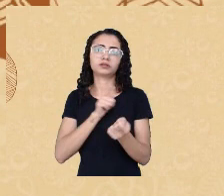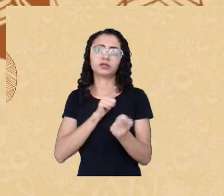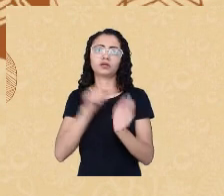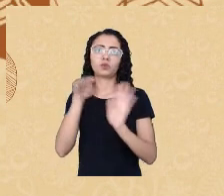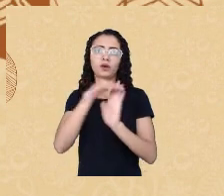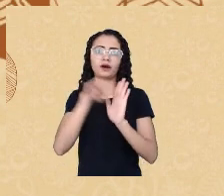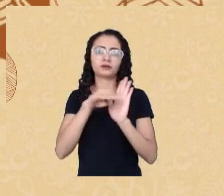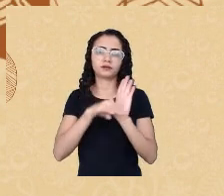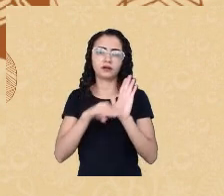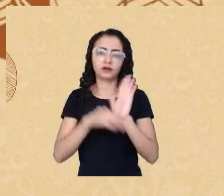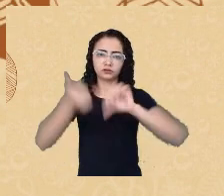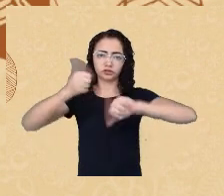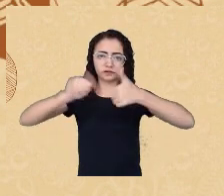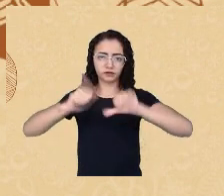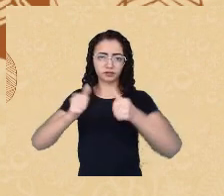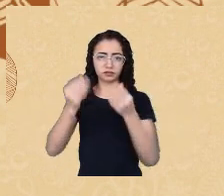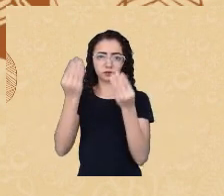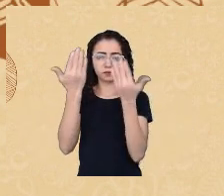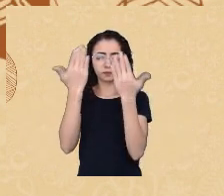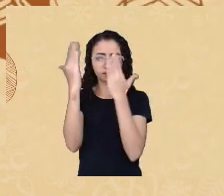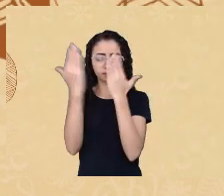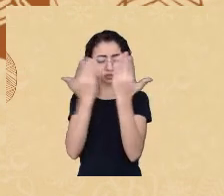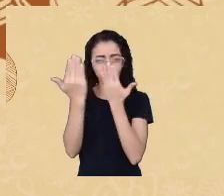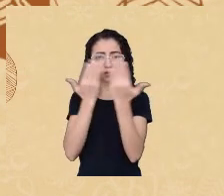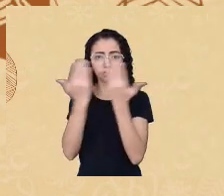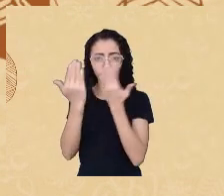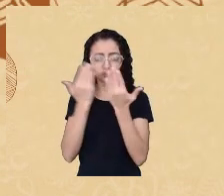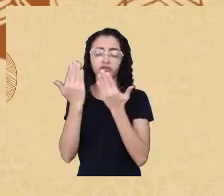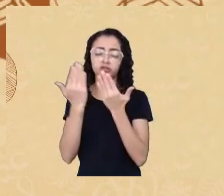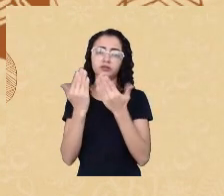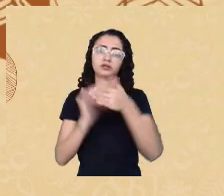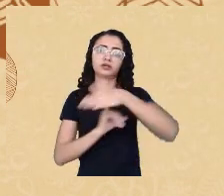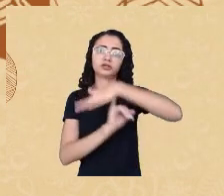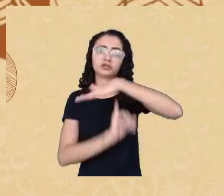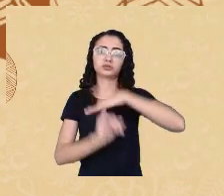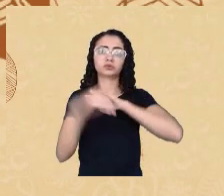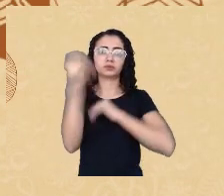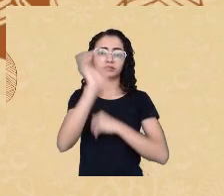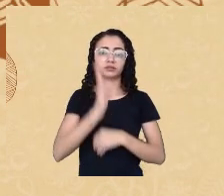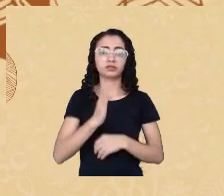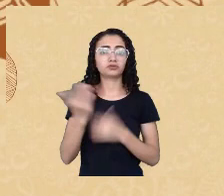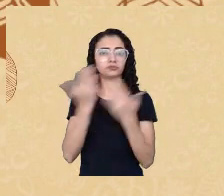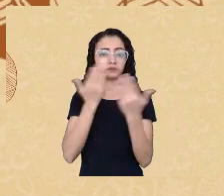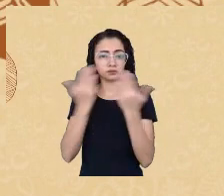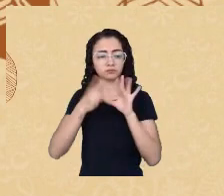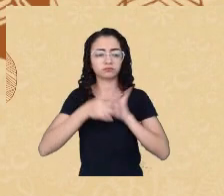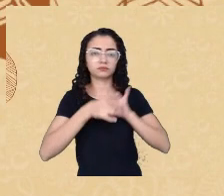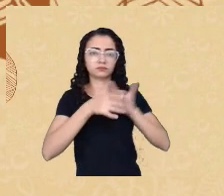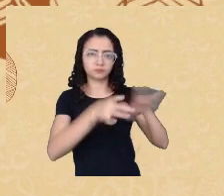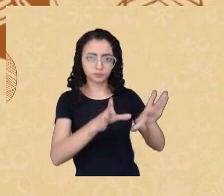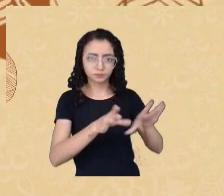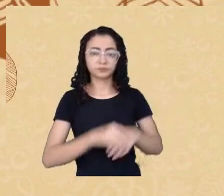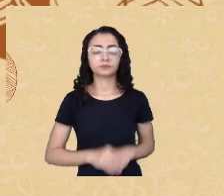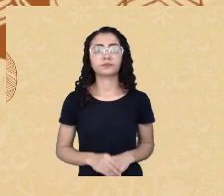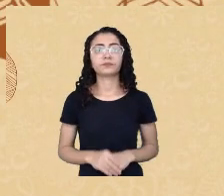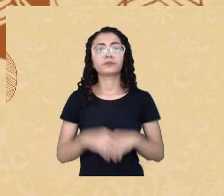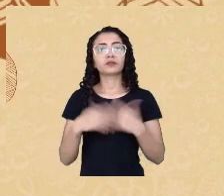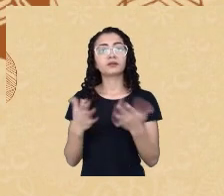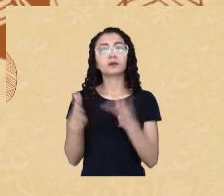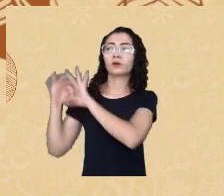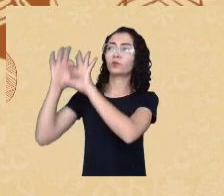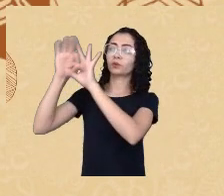listado recentemente pelo Instituto Brasileiro de Avaliação Psicológica. E, para que eu possa contextualizar essa pesquisa,